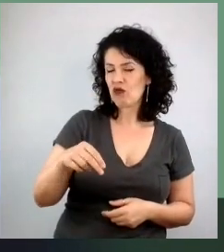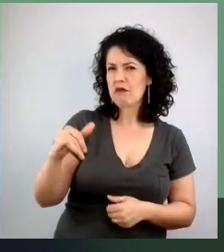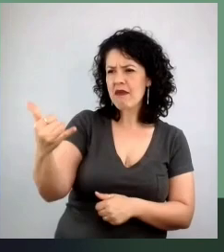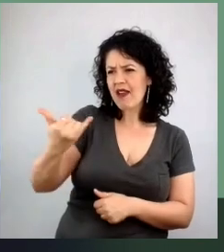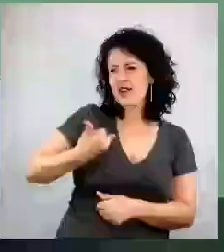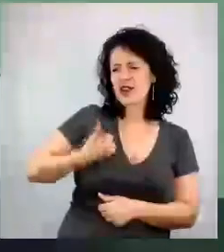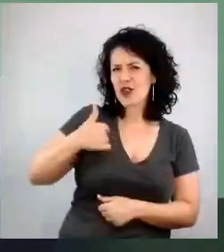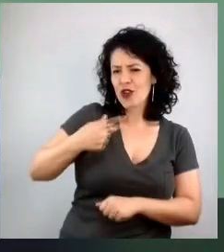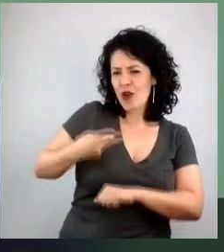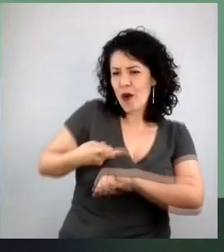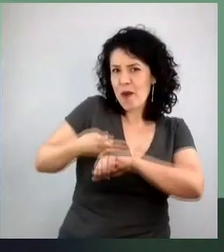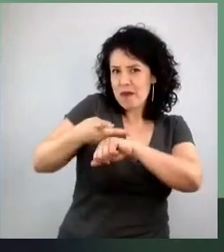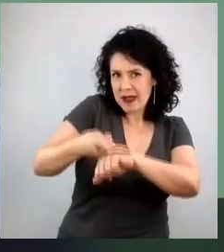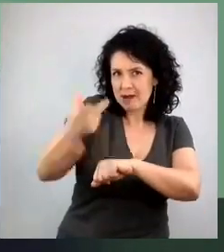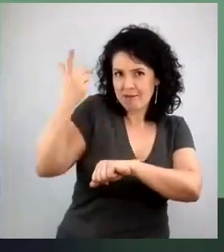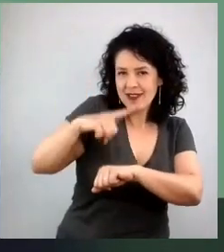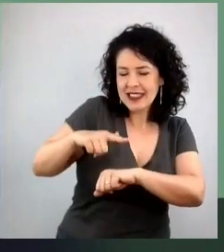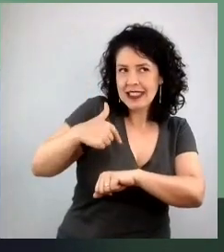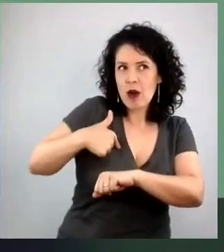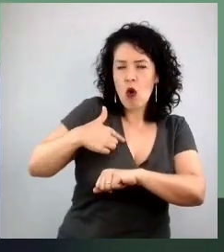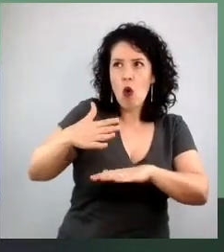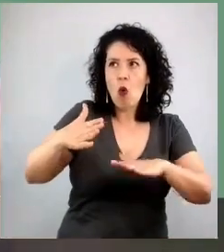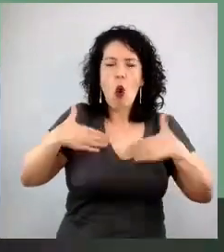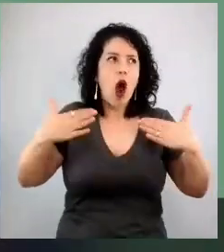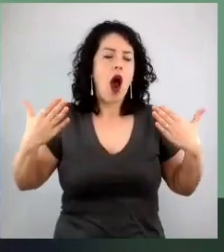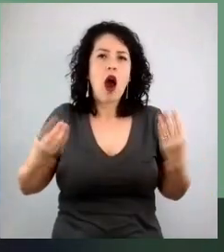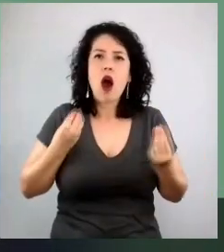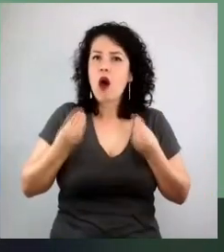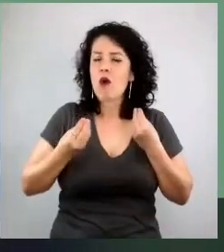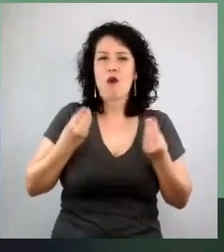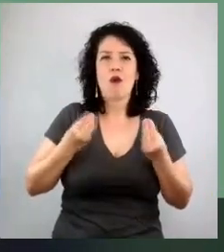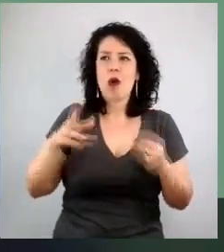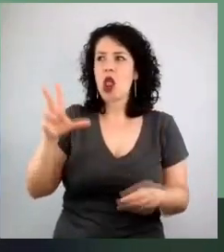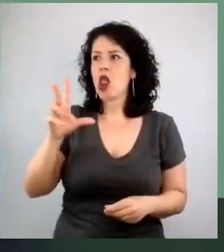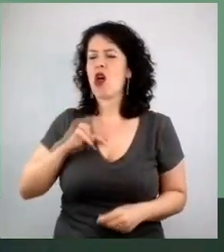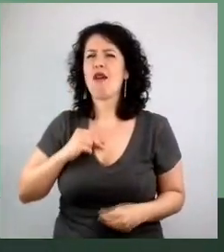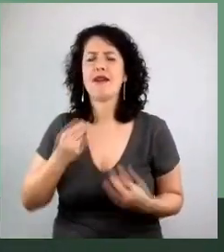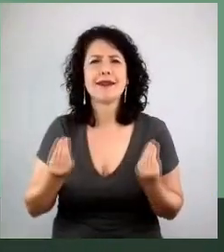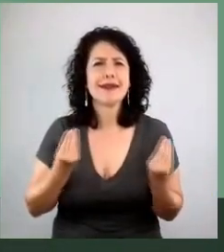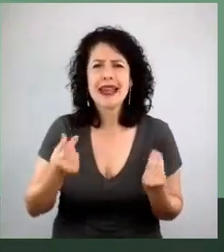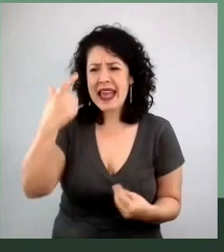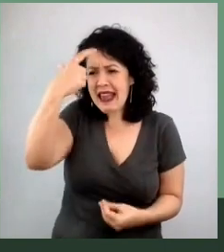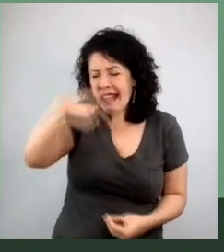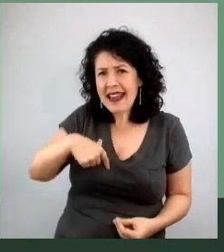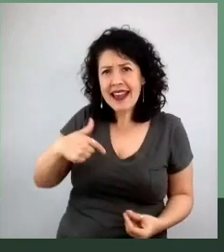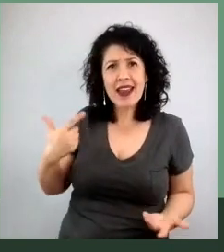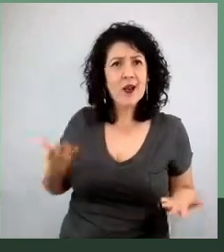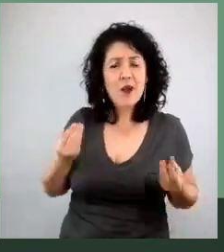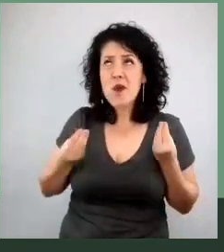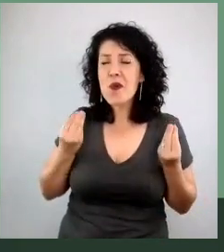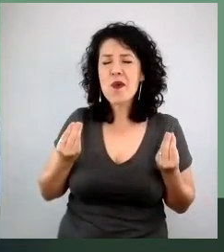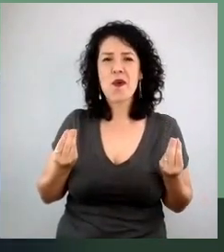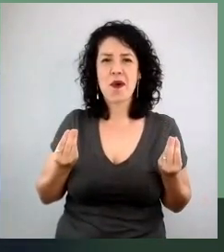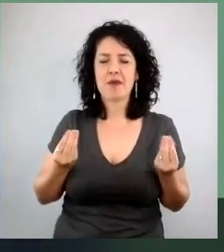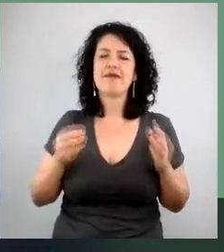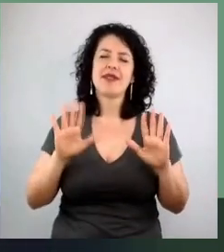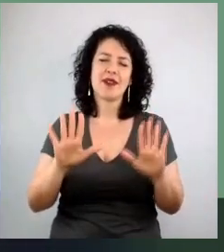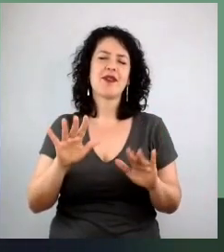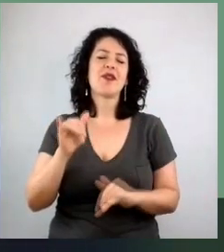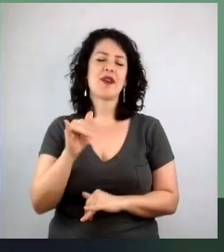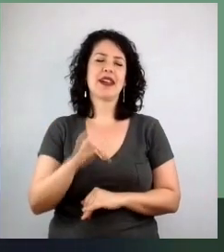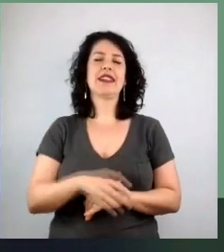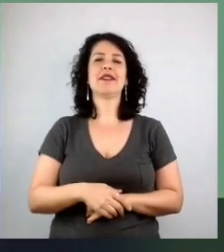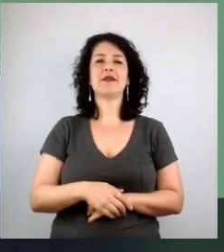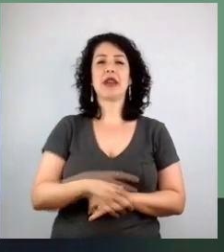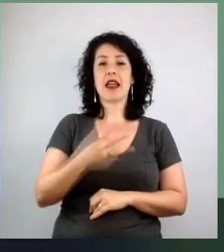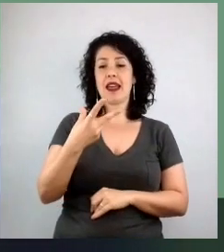eu fiquei assustada, porque eu falei, nossa, mas como assim? Aliás, gente, olha que triste, de 2020, ele já